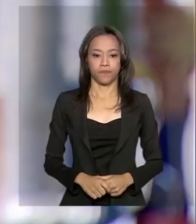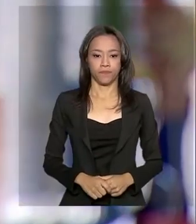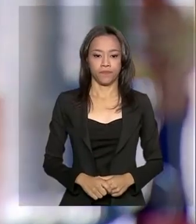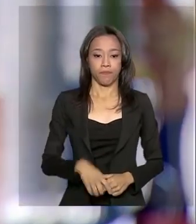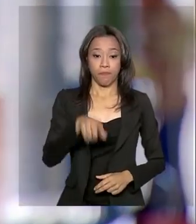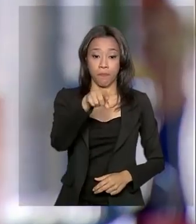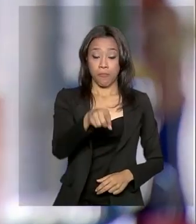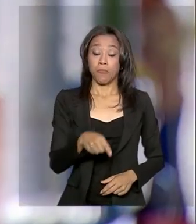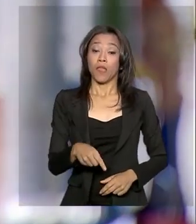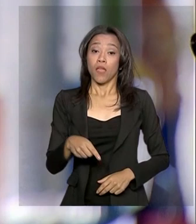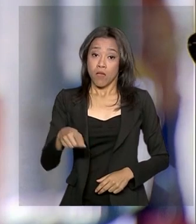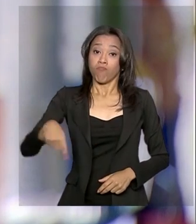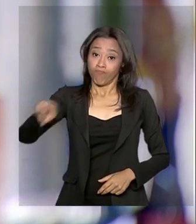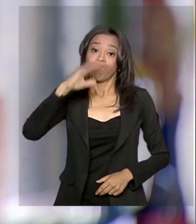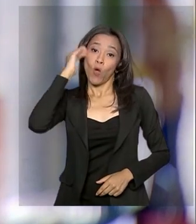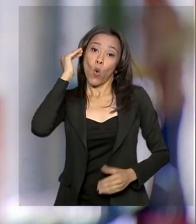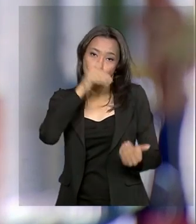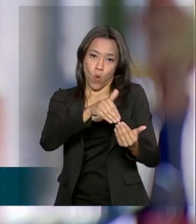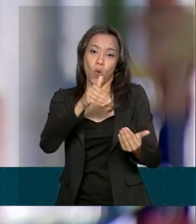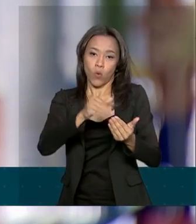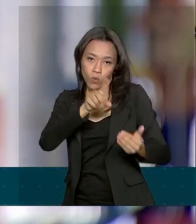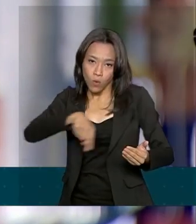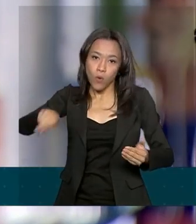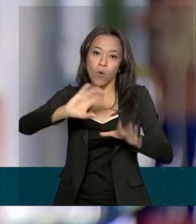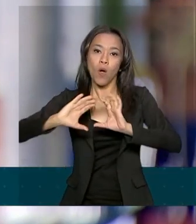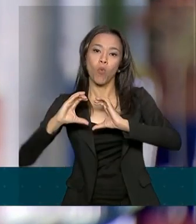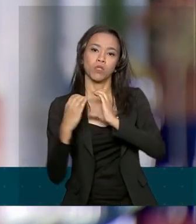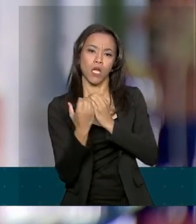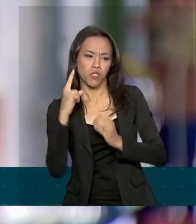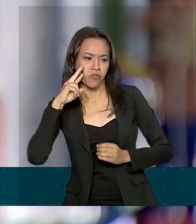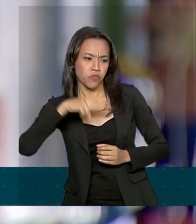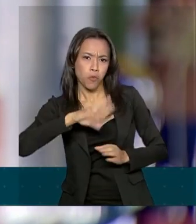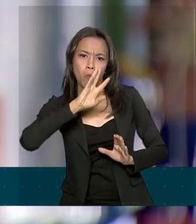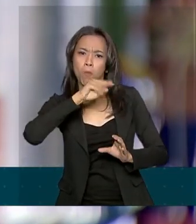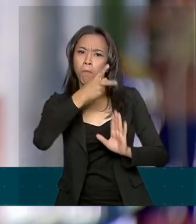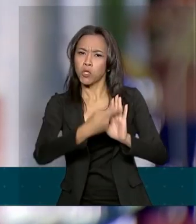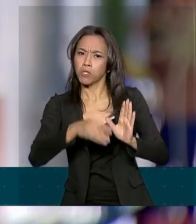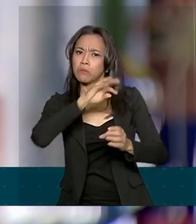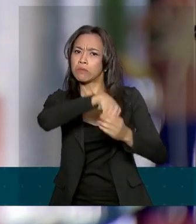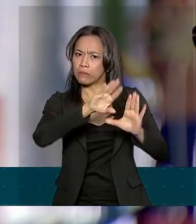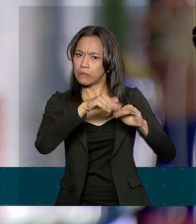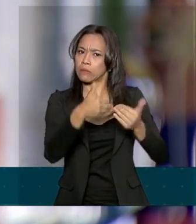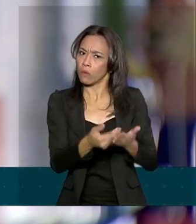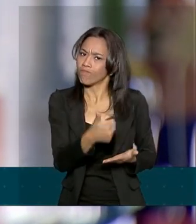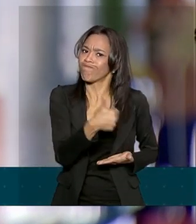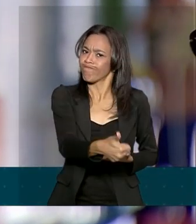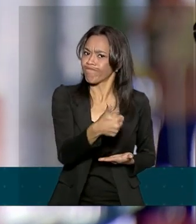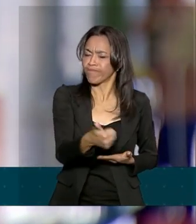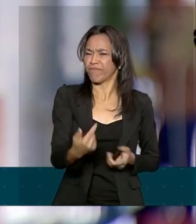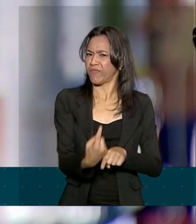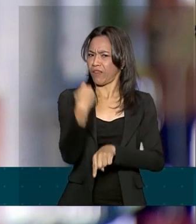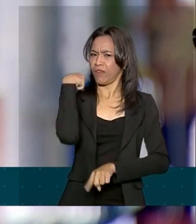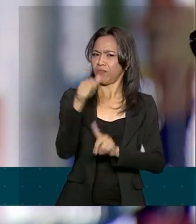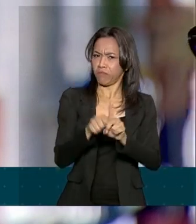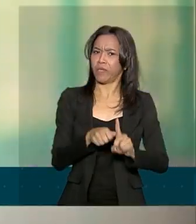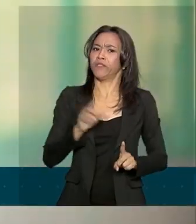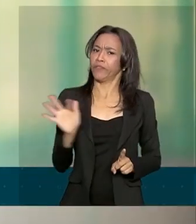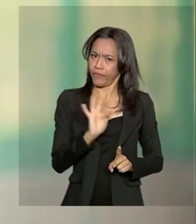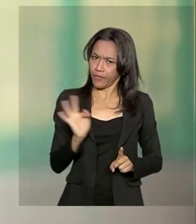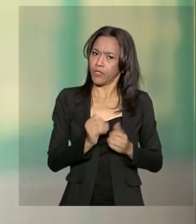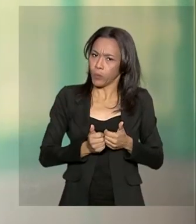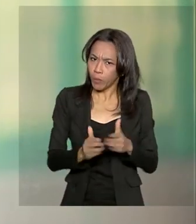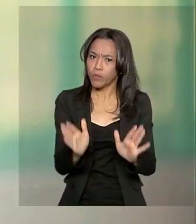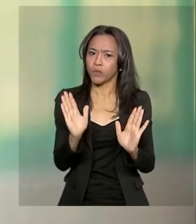A comunidade foi favorável a ter o projeto na escola, então desde fevereiro que a gente está com a gestão compartilhada nessa escola.